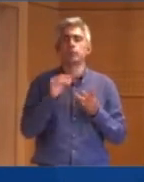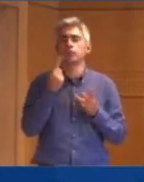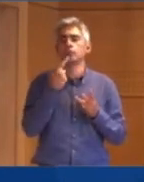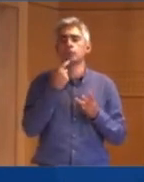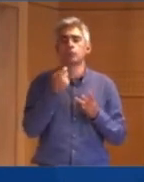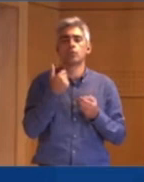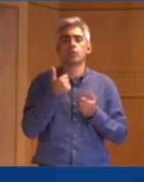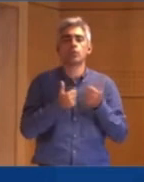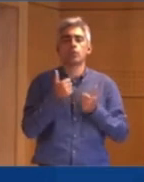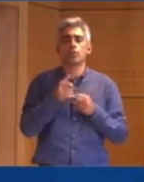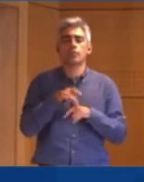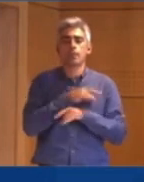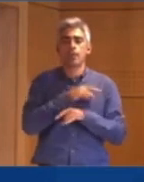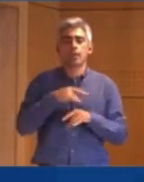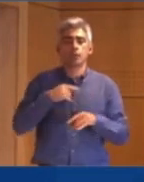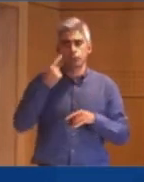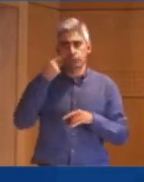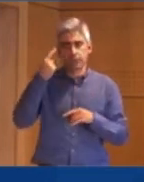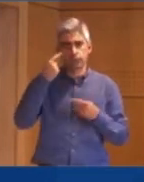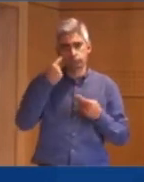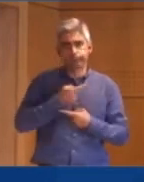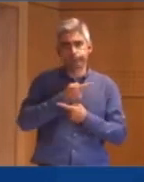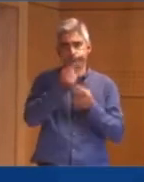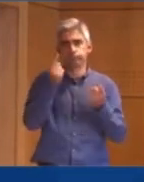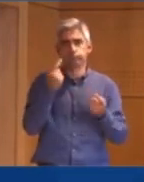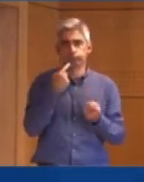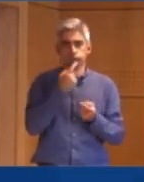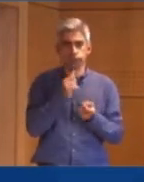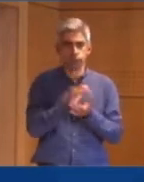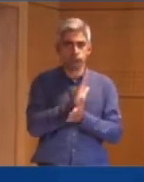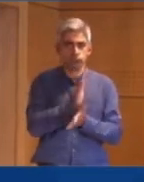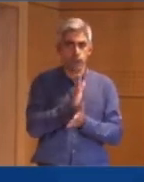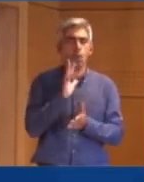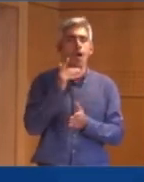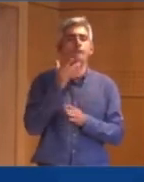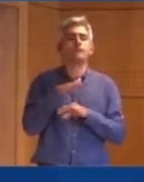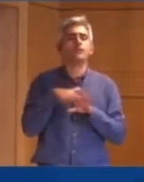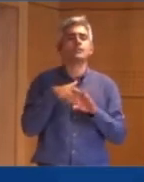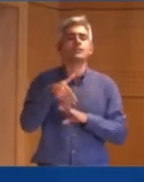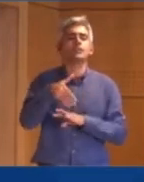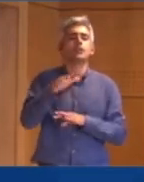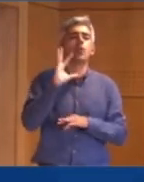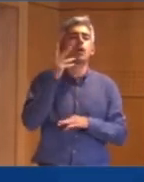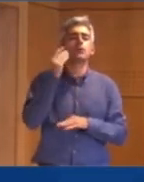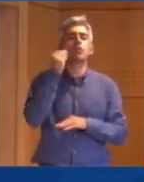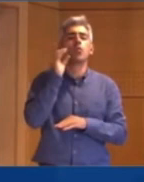sobre o concurso para médicos especialistas que foi anunciado, quando é que vai ser feito e como.